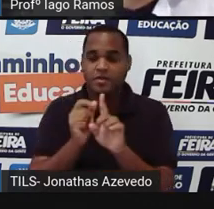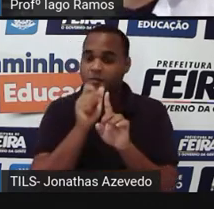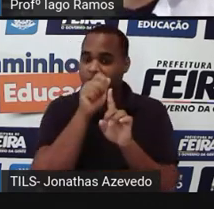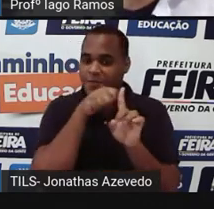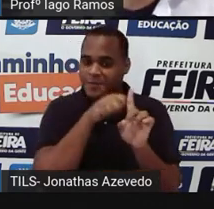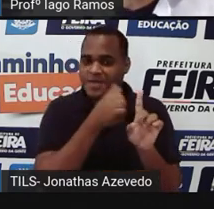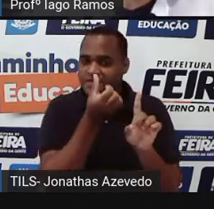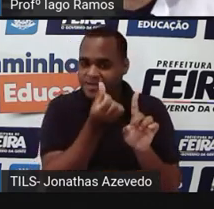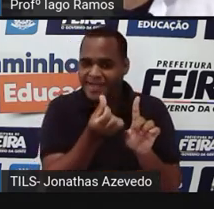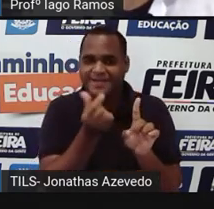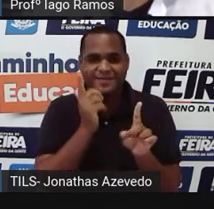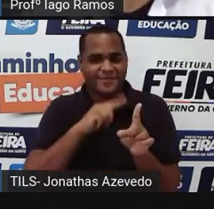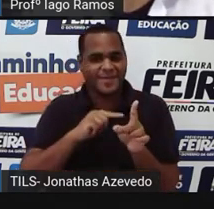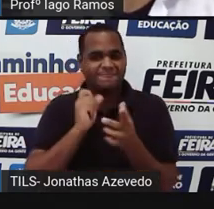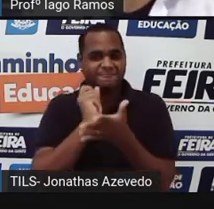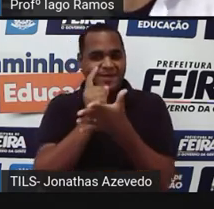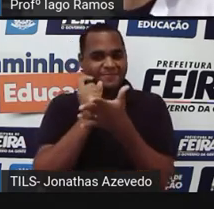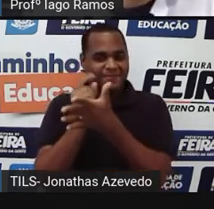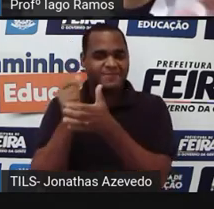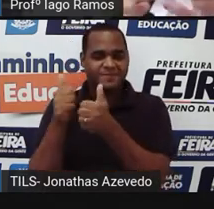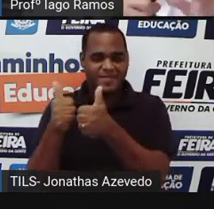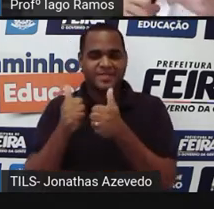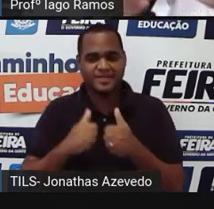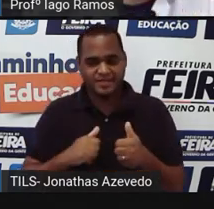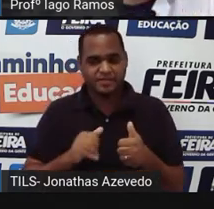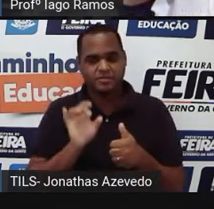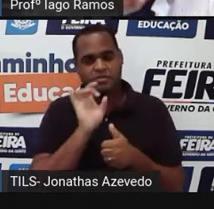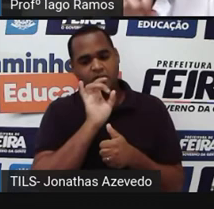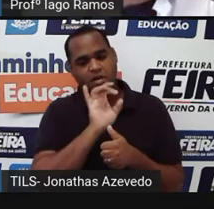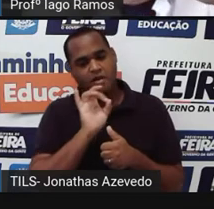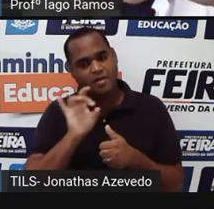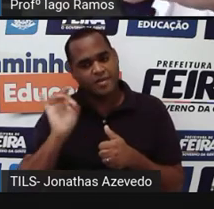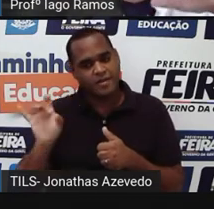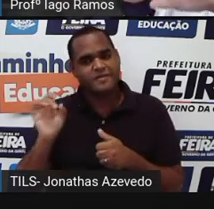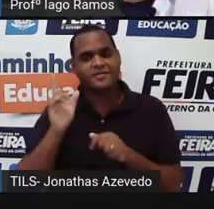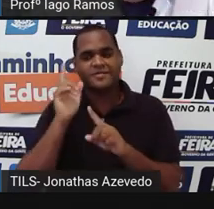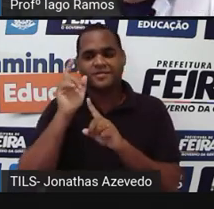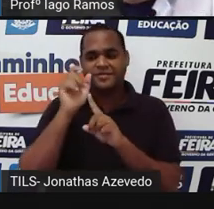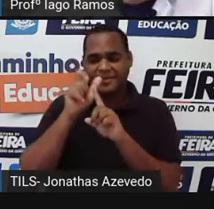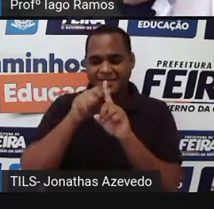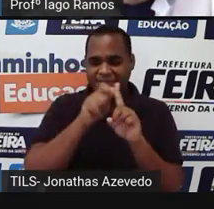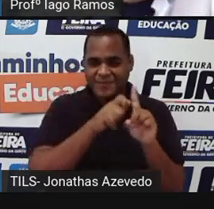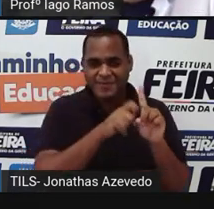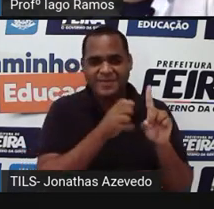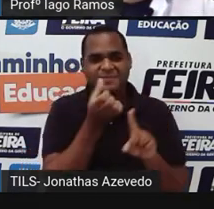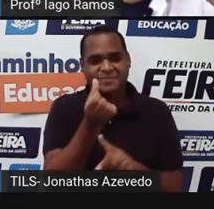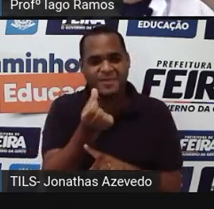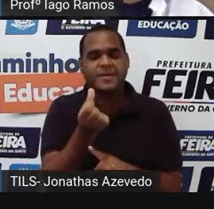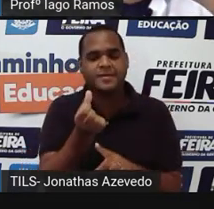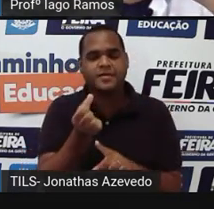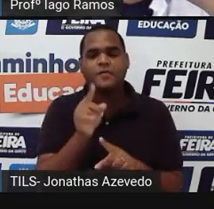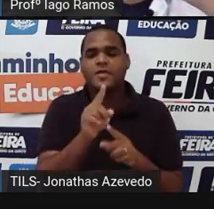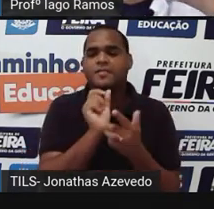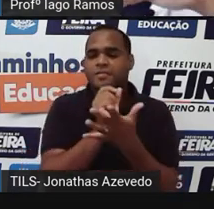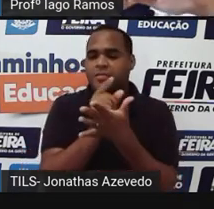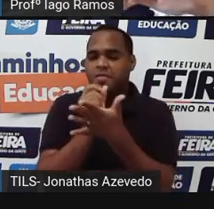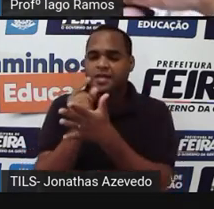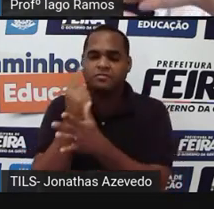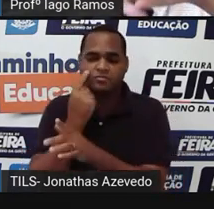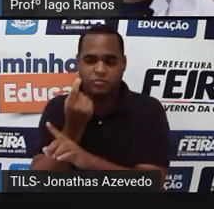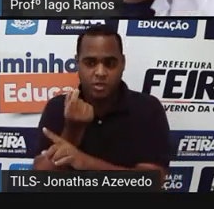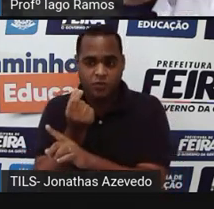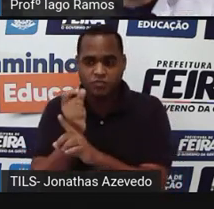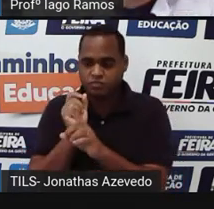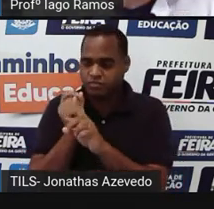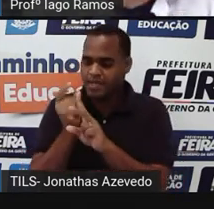seis mensalidades ou seja em cada um dos seis meses você vai pagar uma quantia